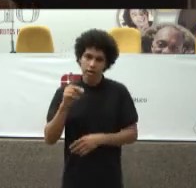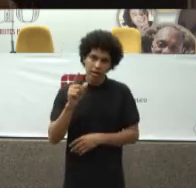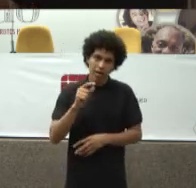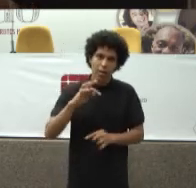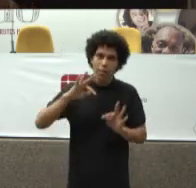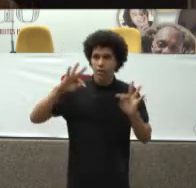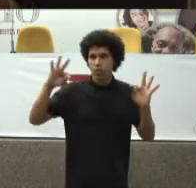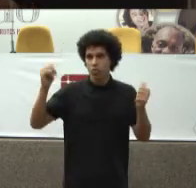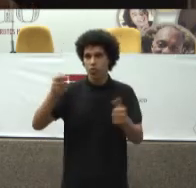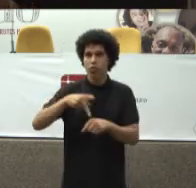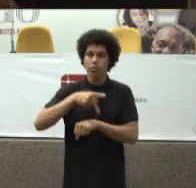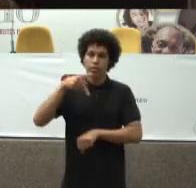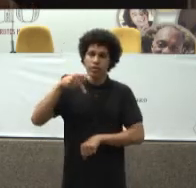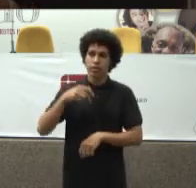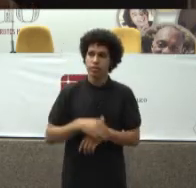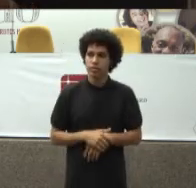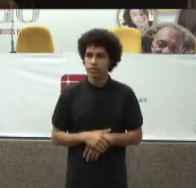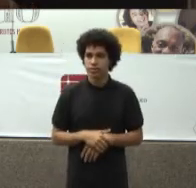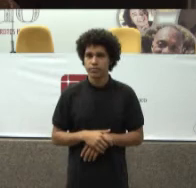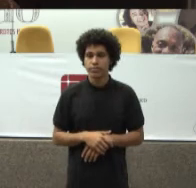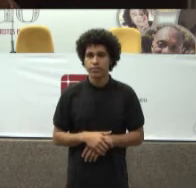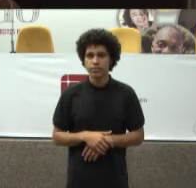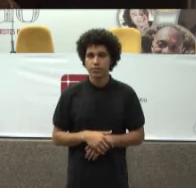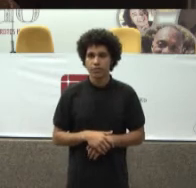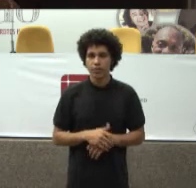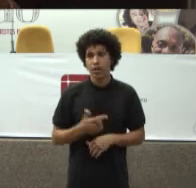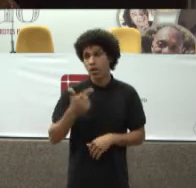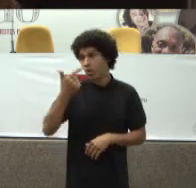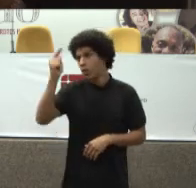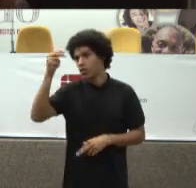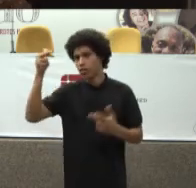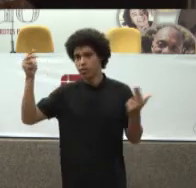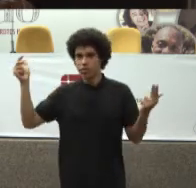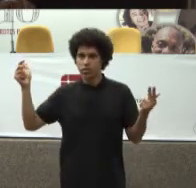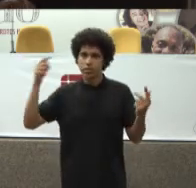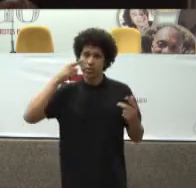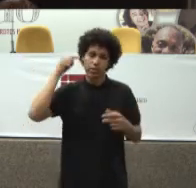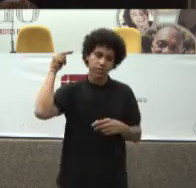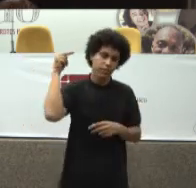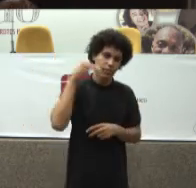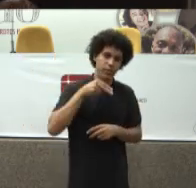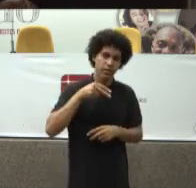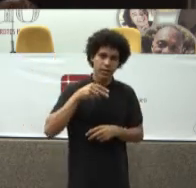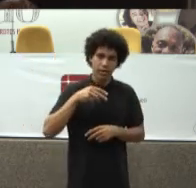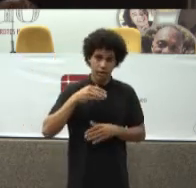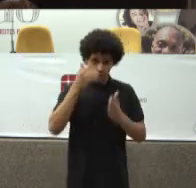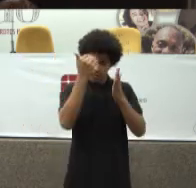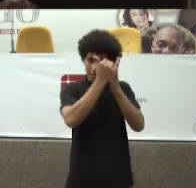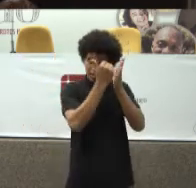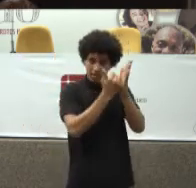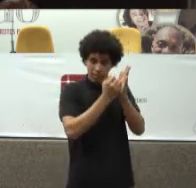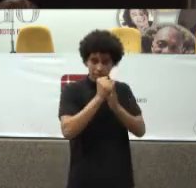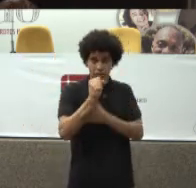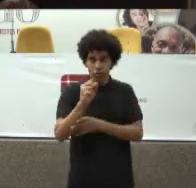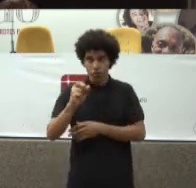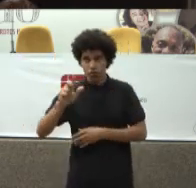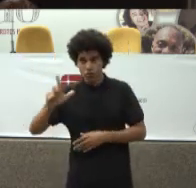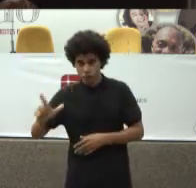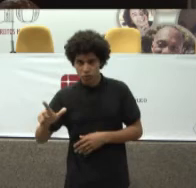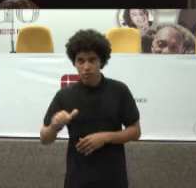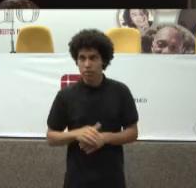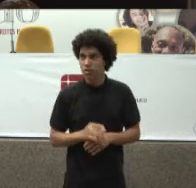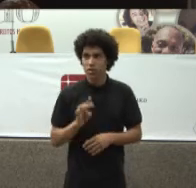Começando A sair A outra coisa É ver Que a tabela Do SUS Somente A